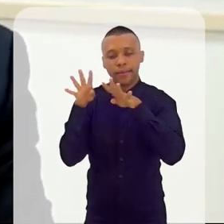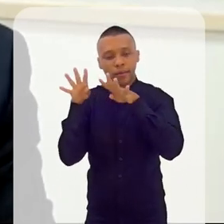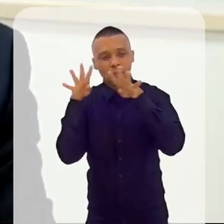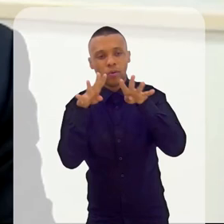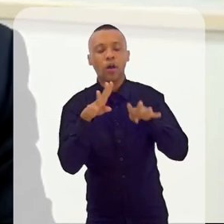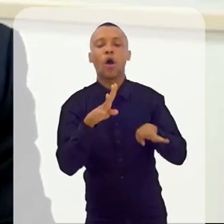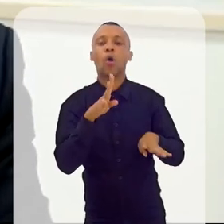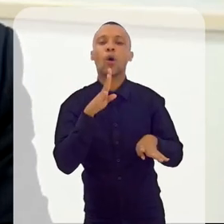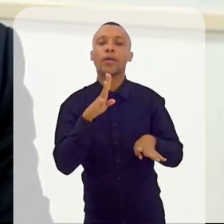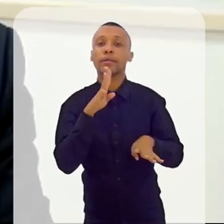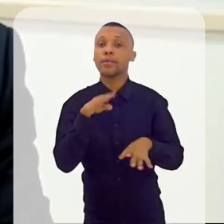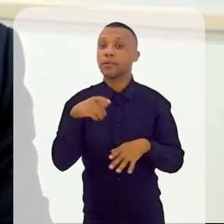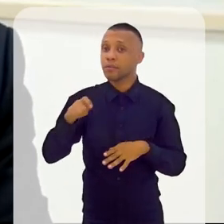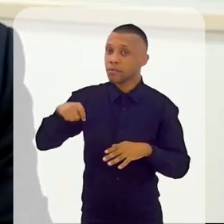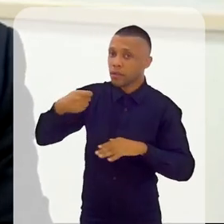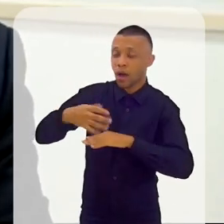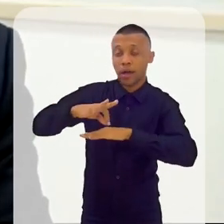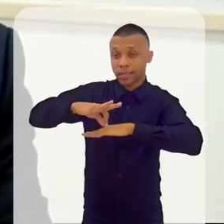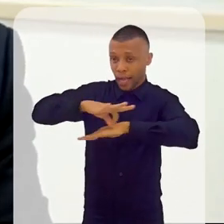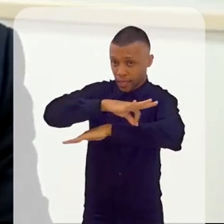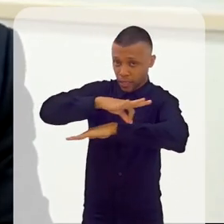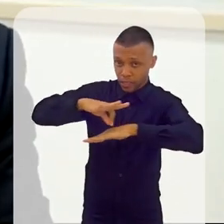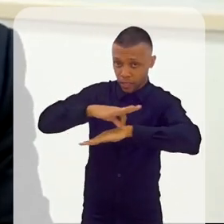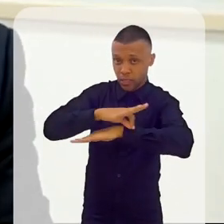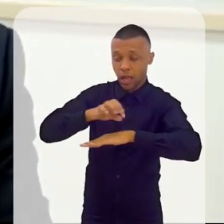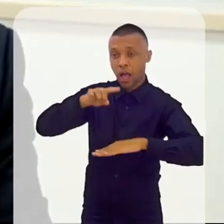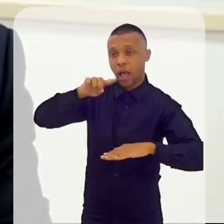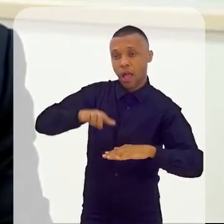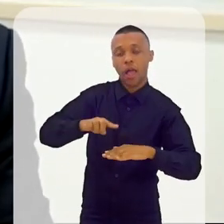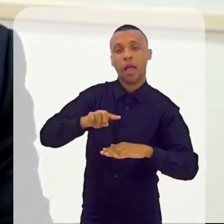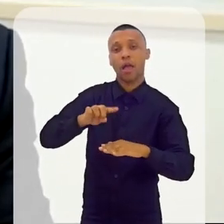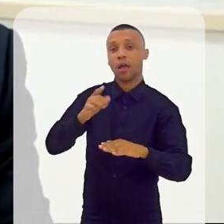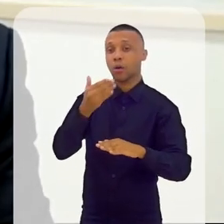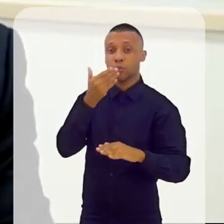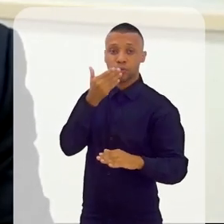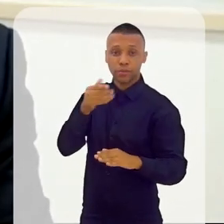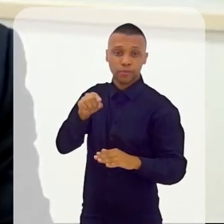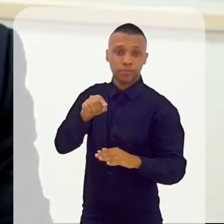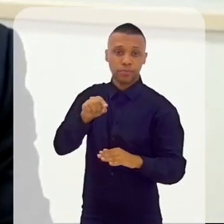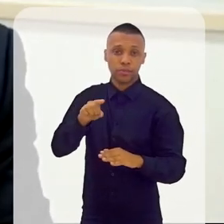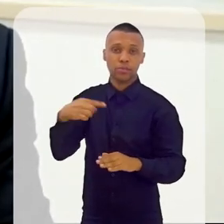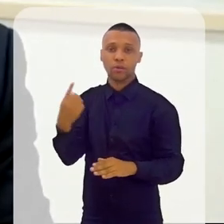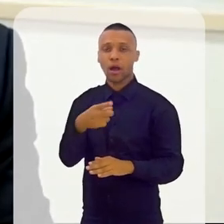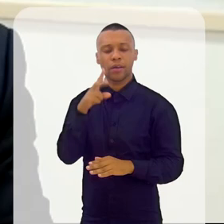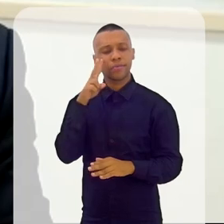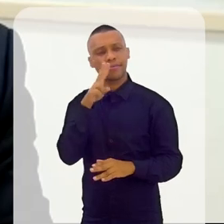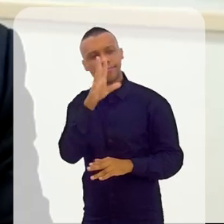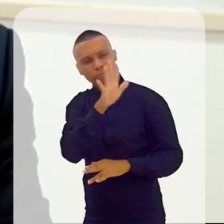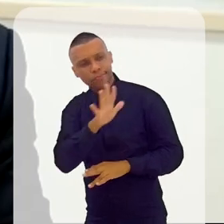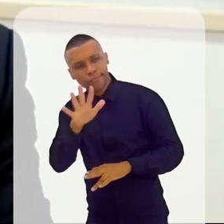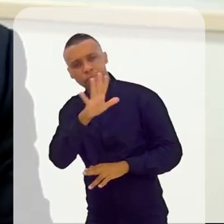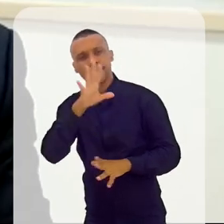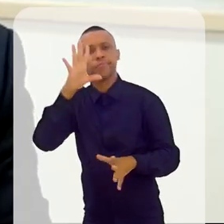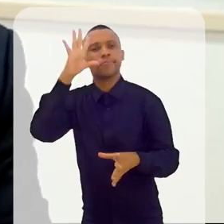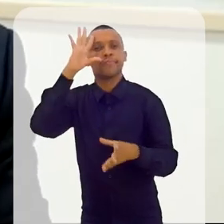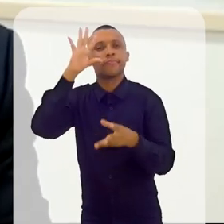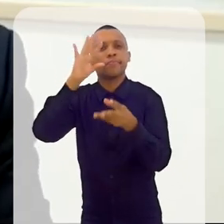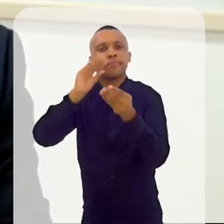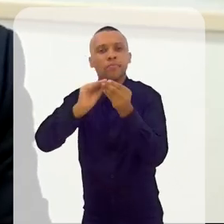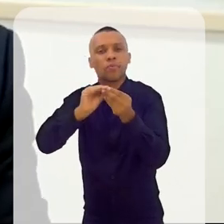forma. E a arquitetura é uma forma interessante de nós visualizarmos,